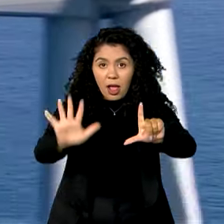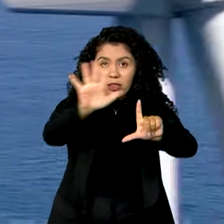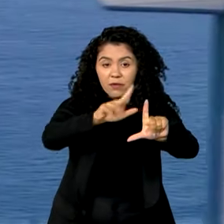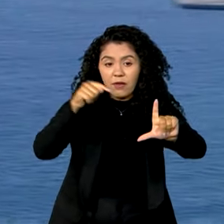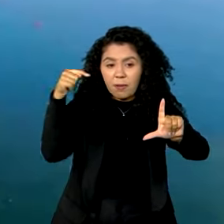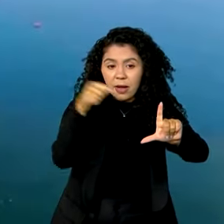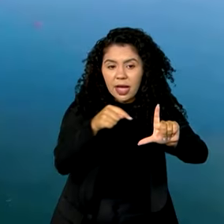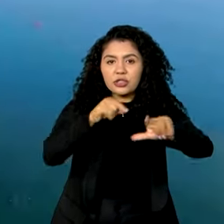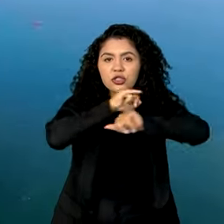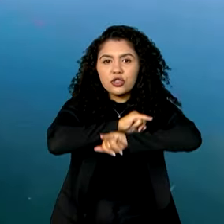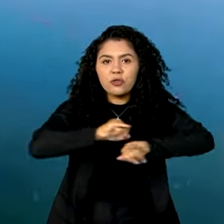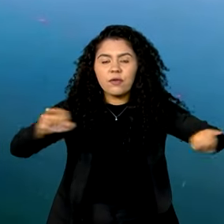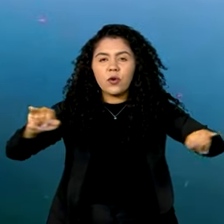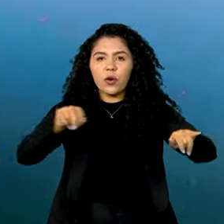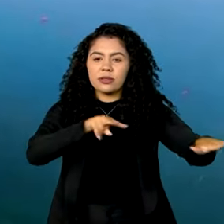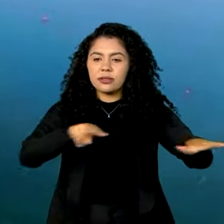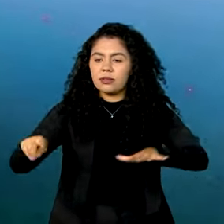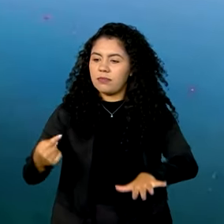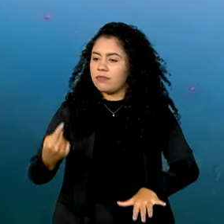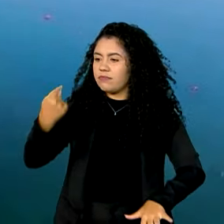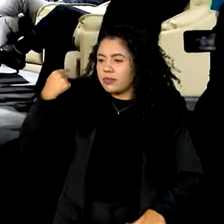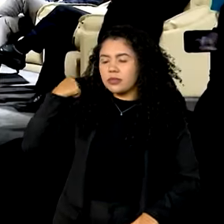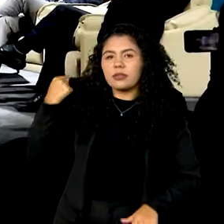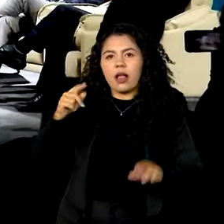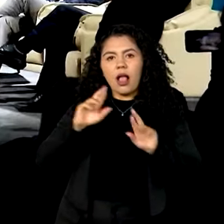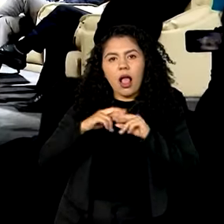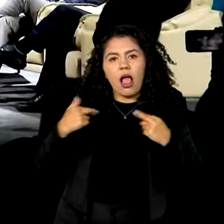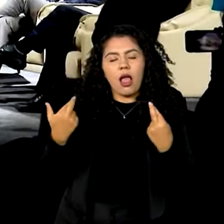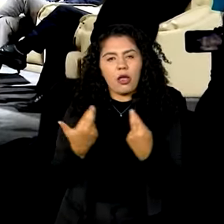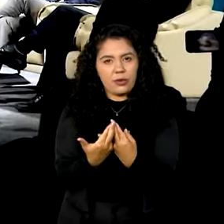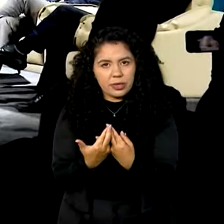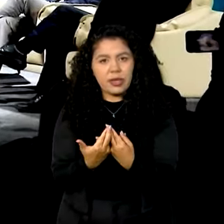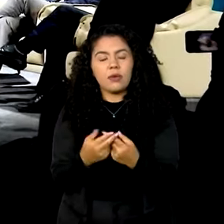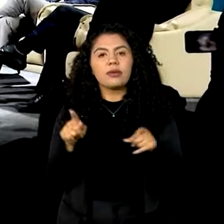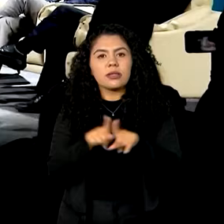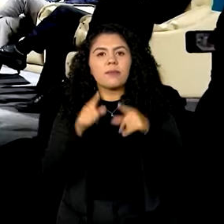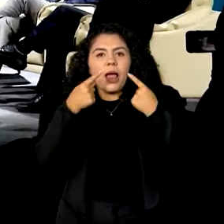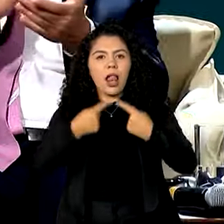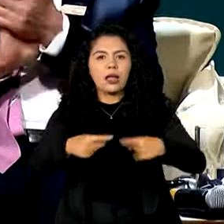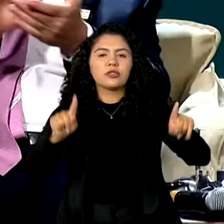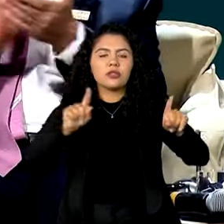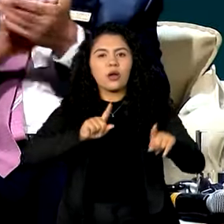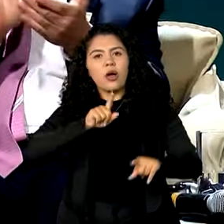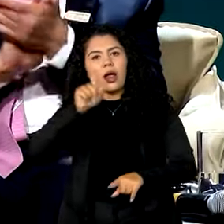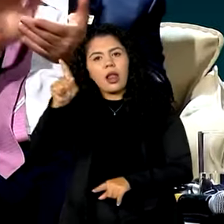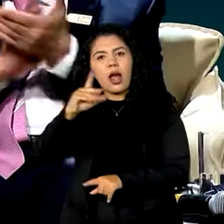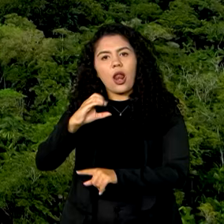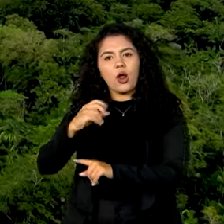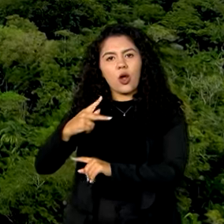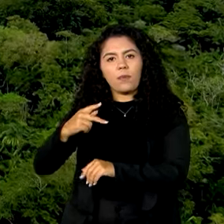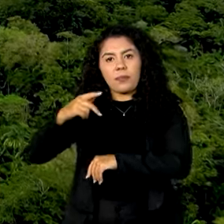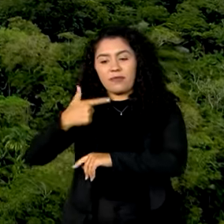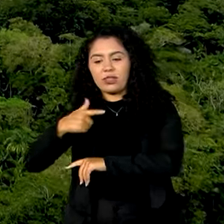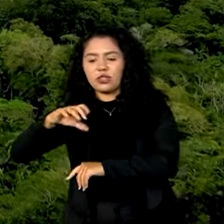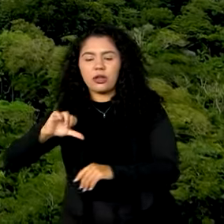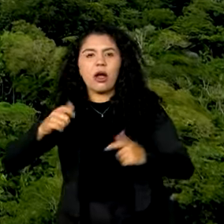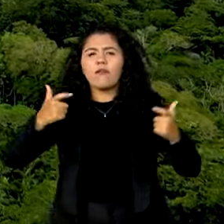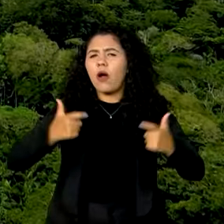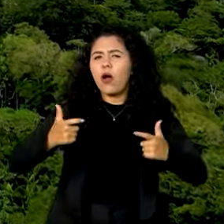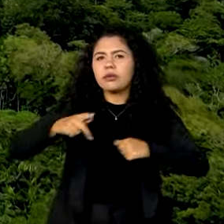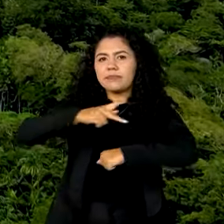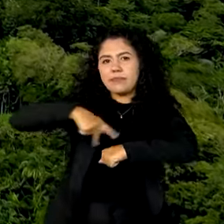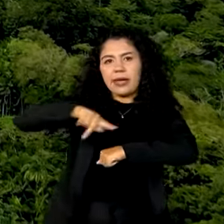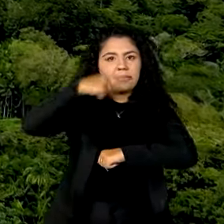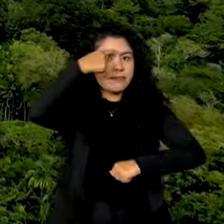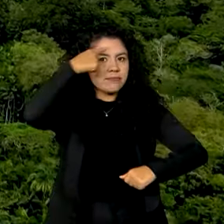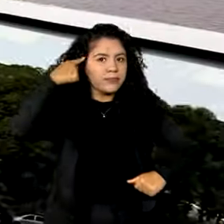anunciada na última reunião da Força Tarefa e lançada durante a COP29 no Azerbaijão. A expectativa